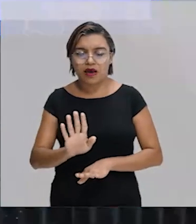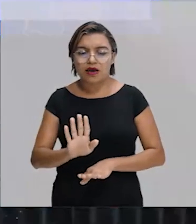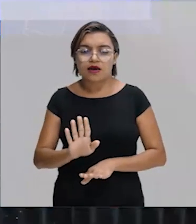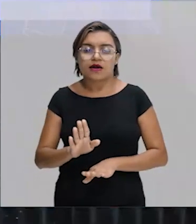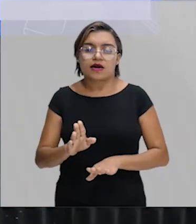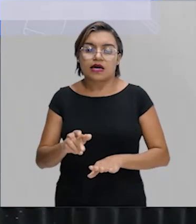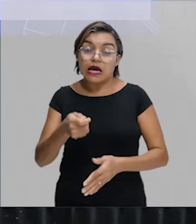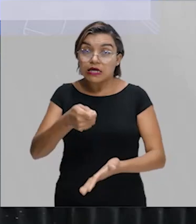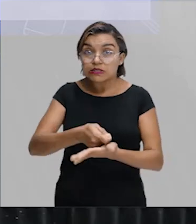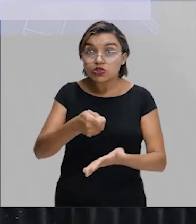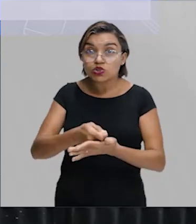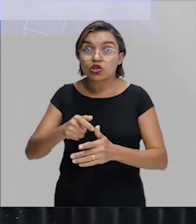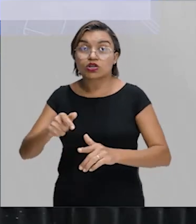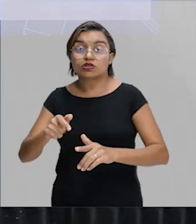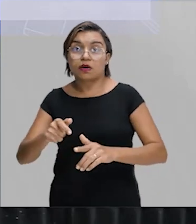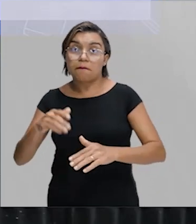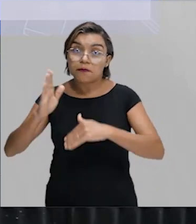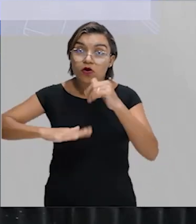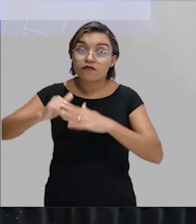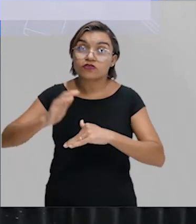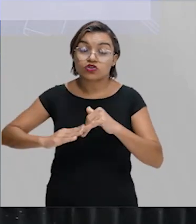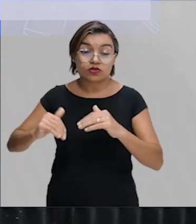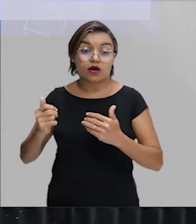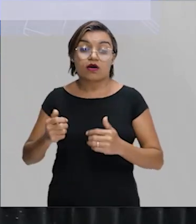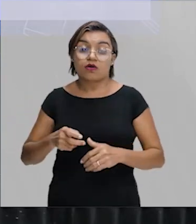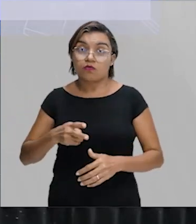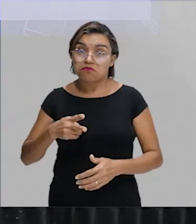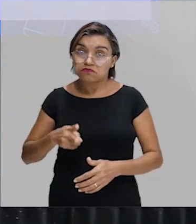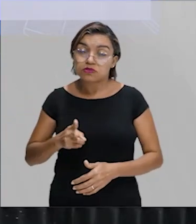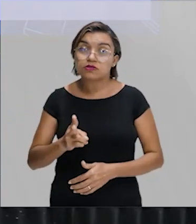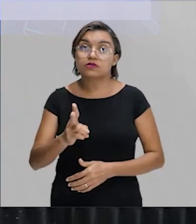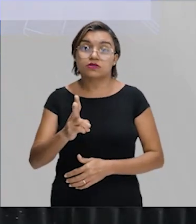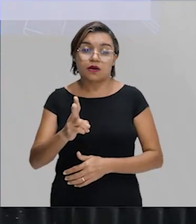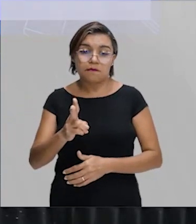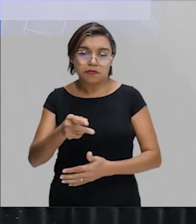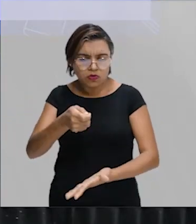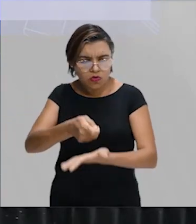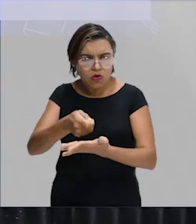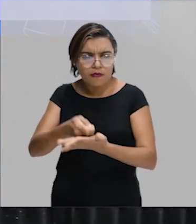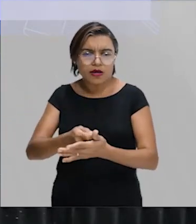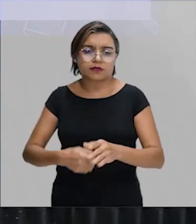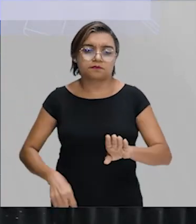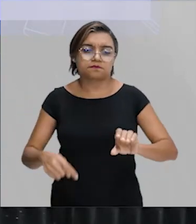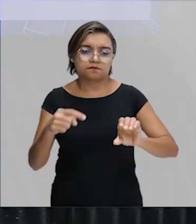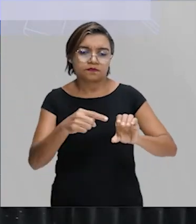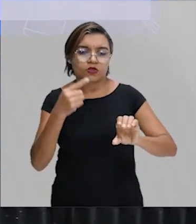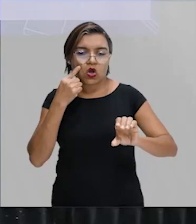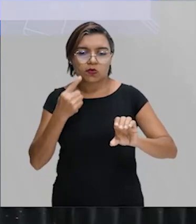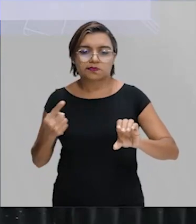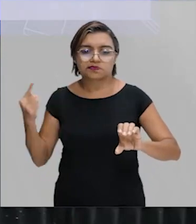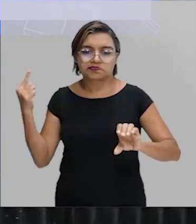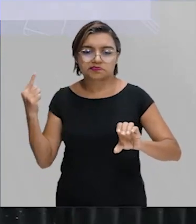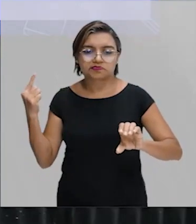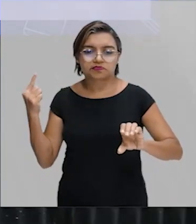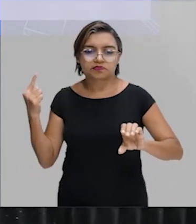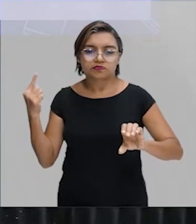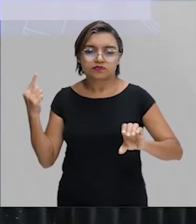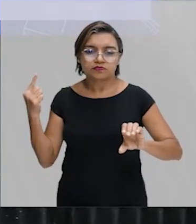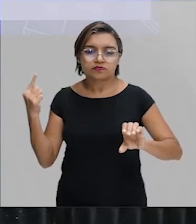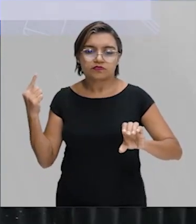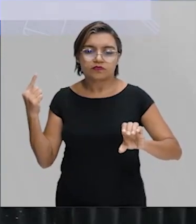exigência profissional é cada vez maior. Letra C. A acentuação da desigualdade social entre diferentes regiões?